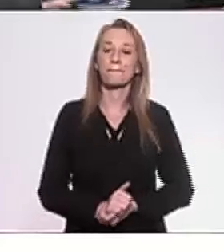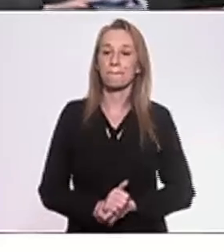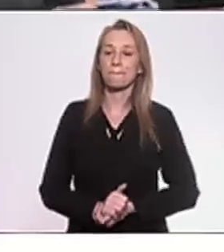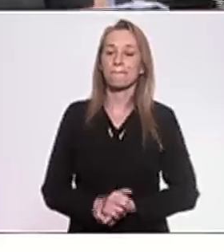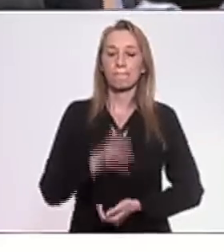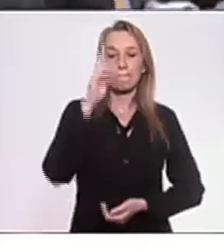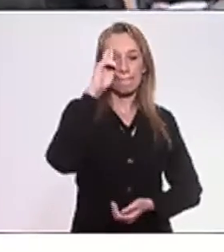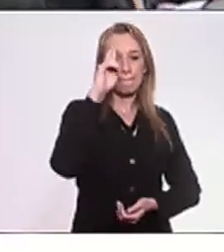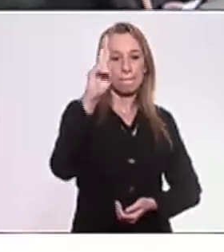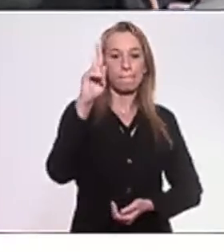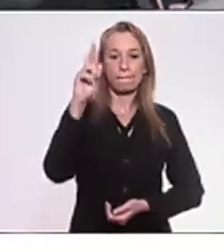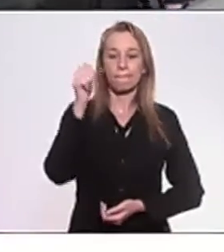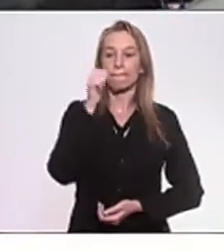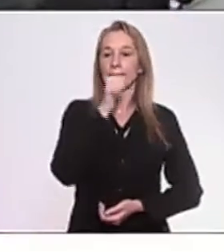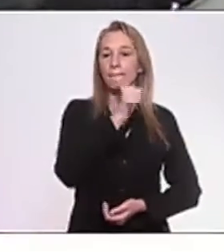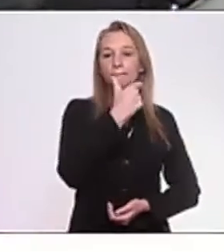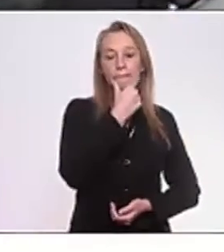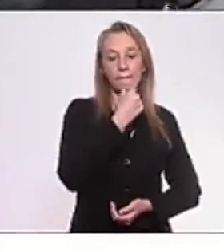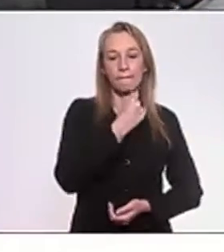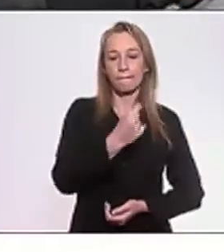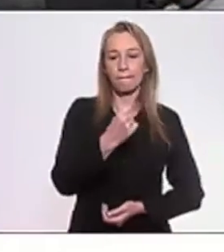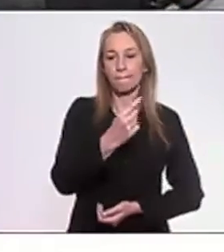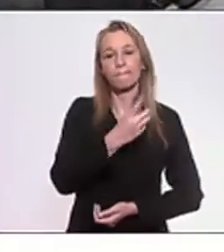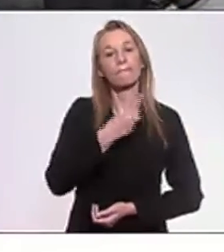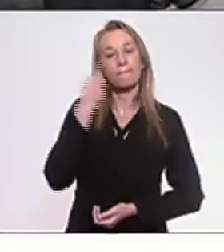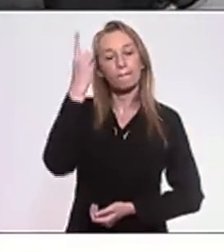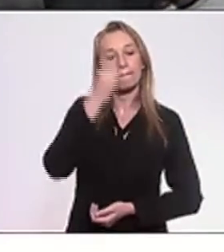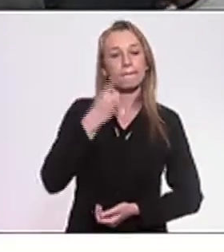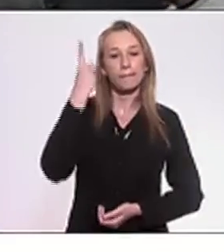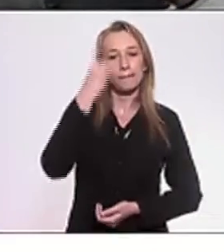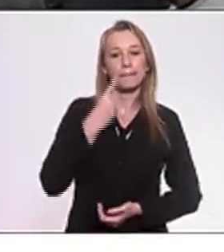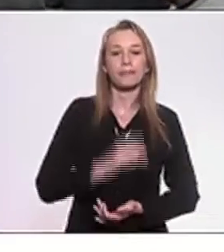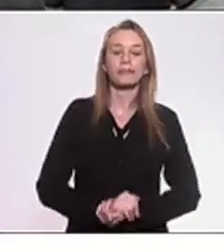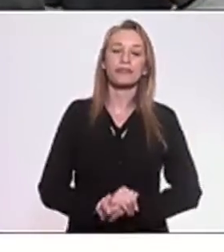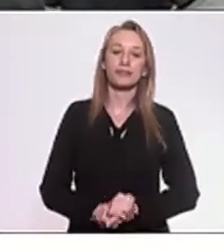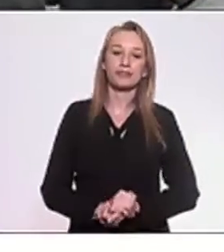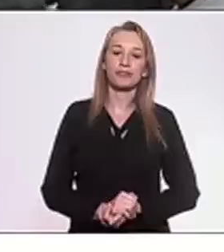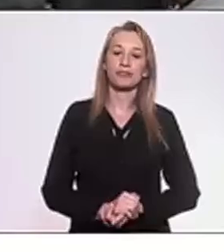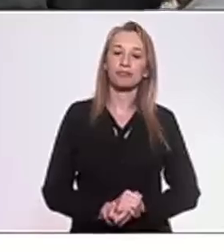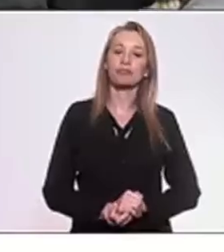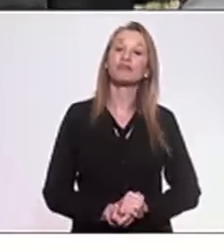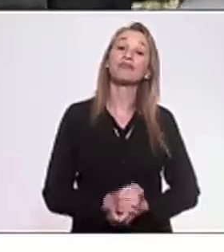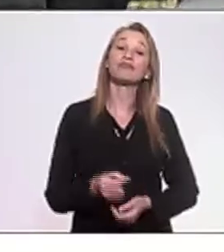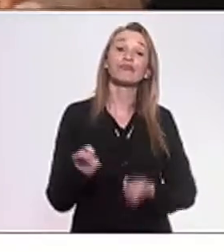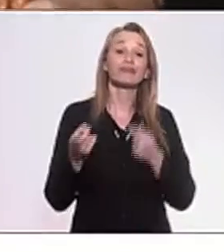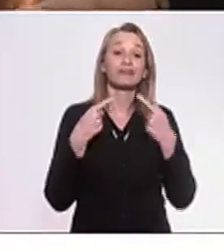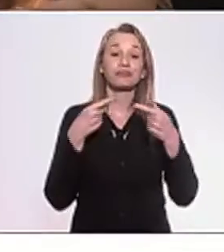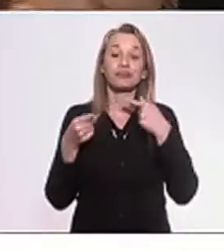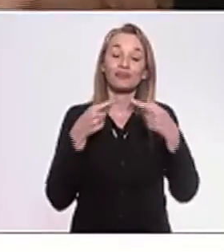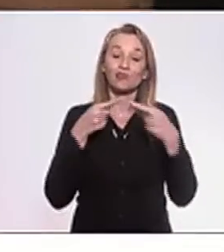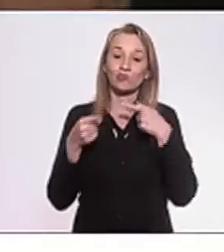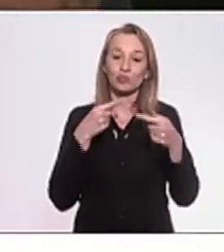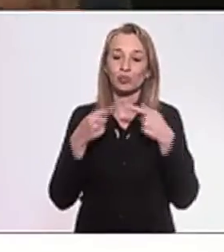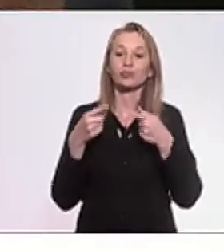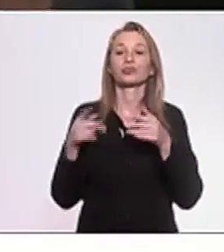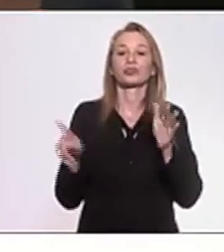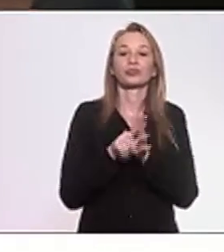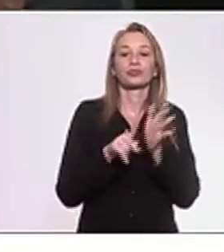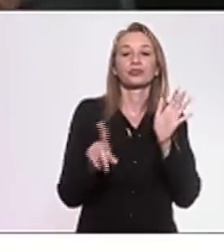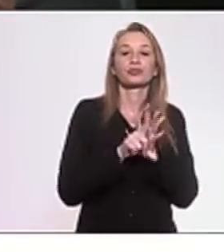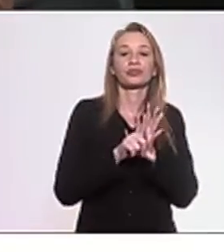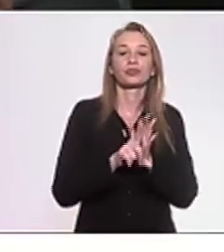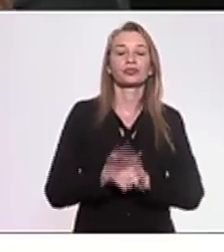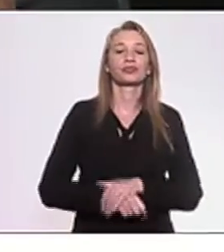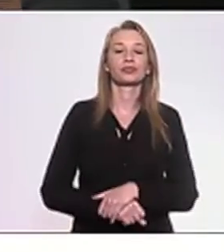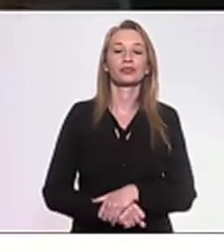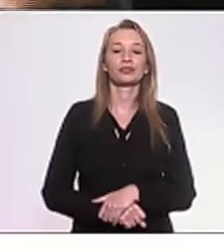Senhoras e senhores deputados, vamos discutir o projeto de